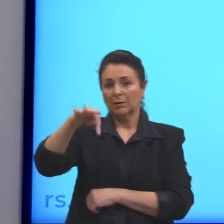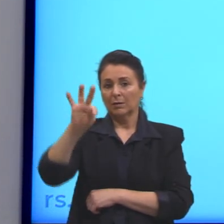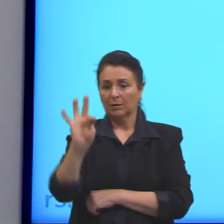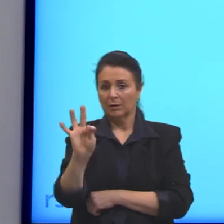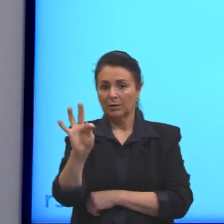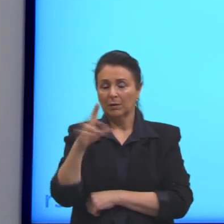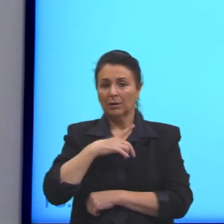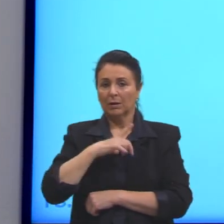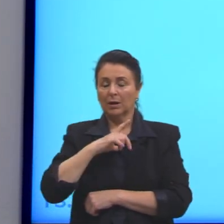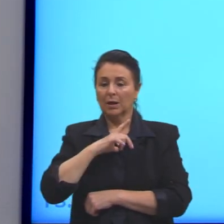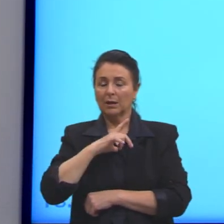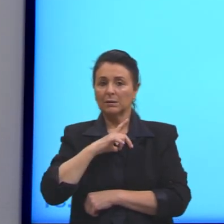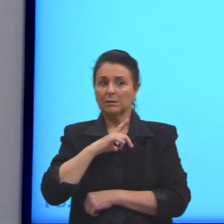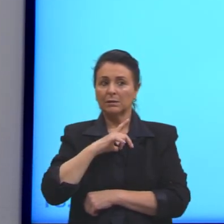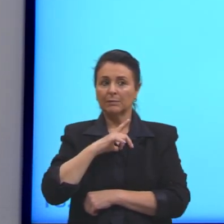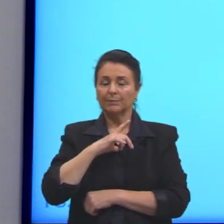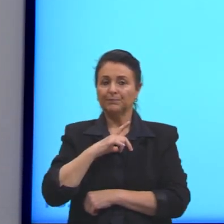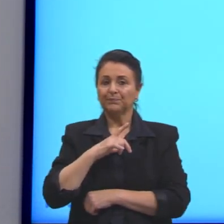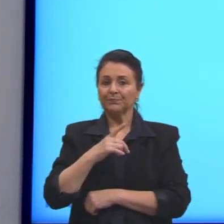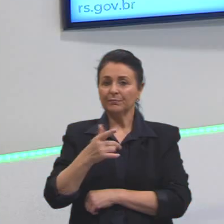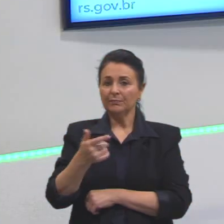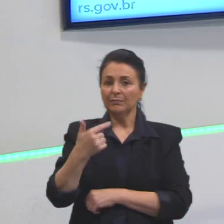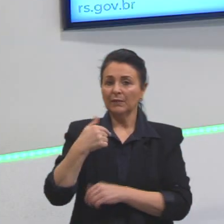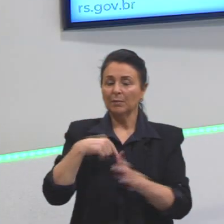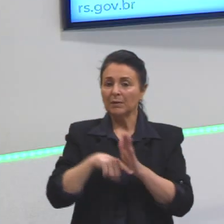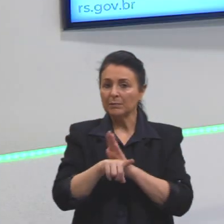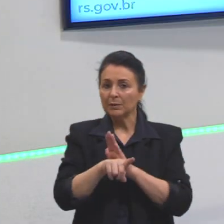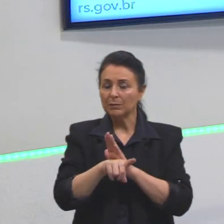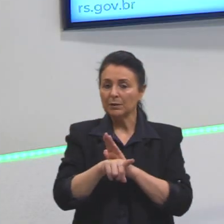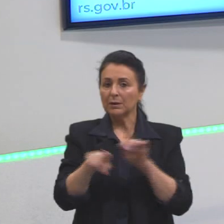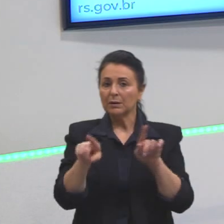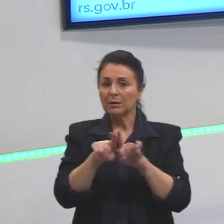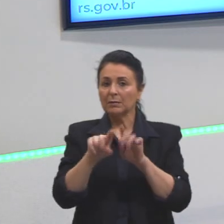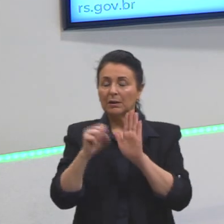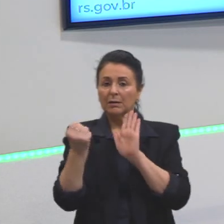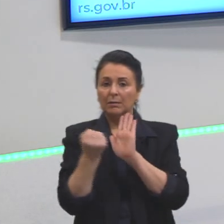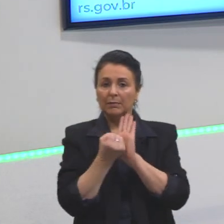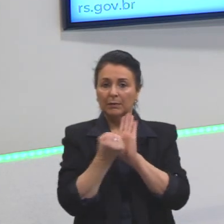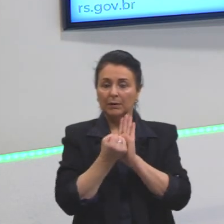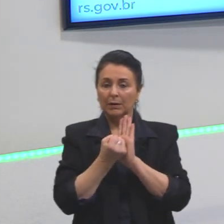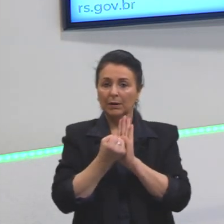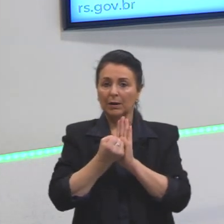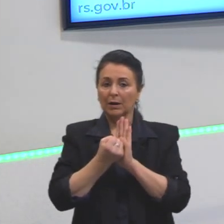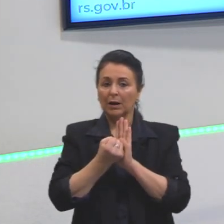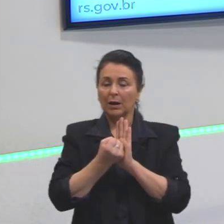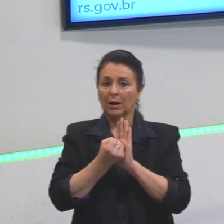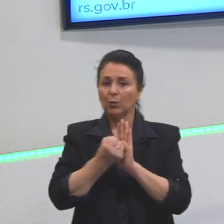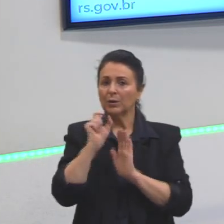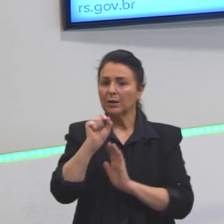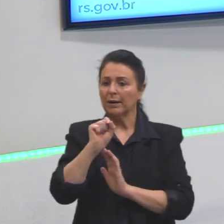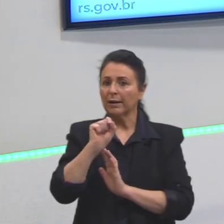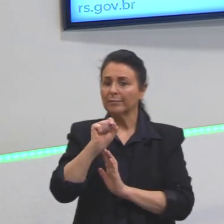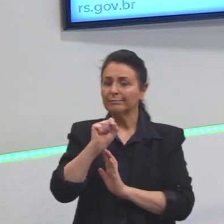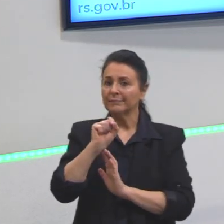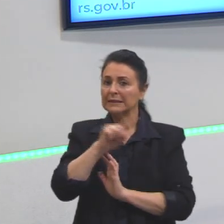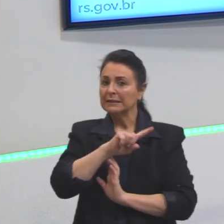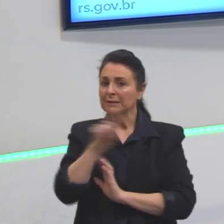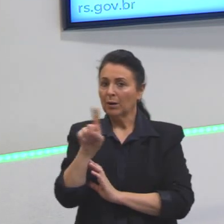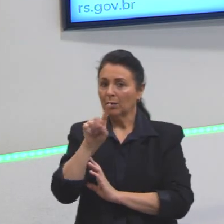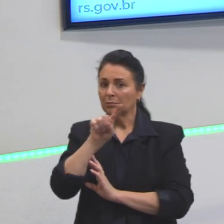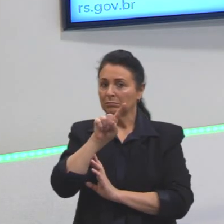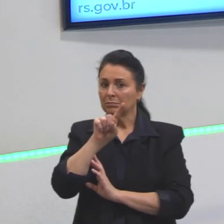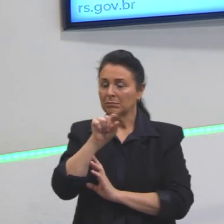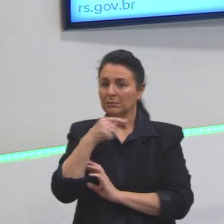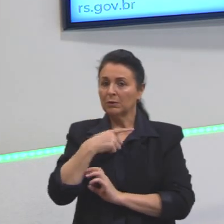eles vão marcar a minha pergunta e marcar a minha negativa. E quando eles